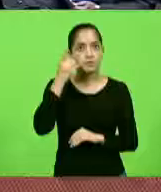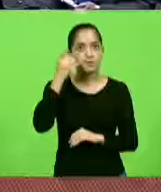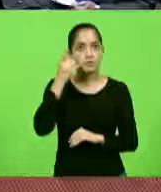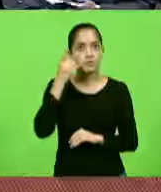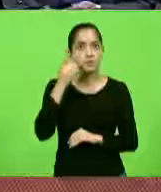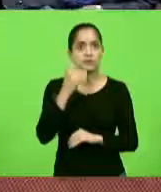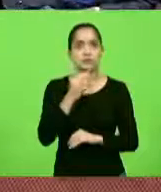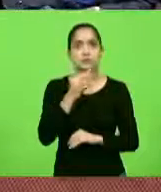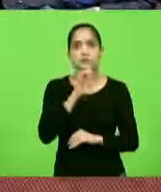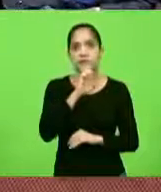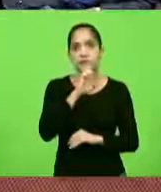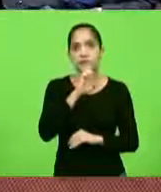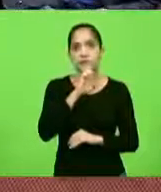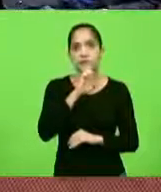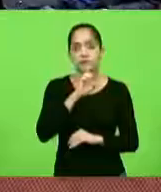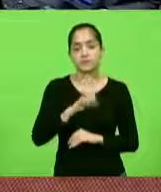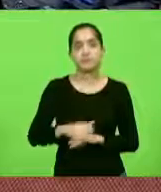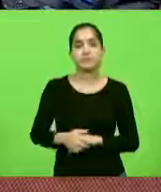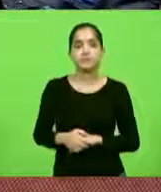15 minutos, deputado.